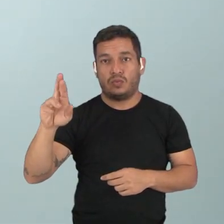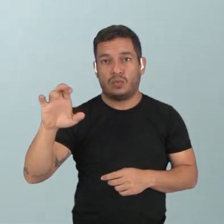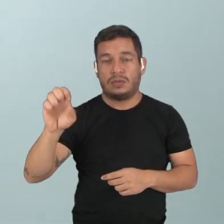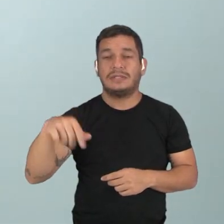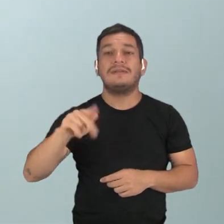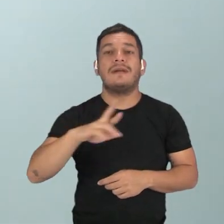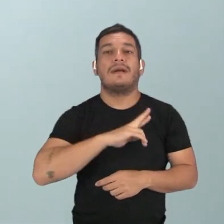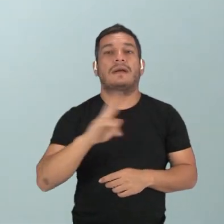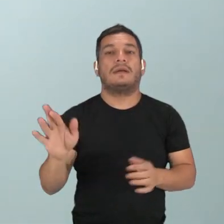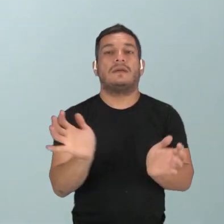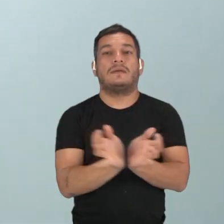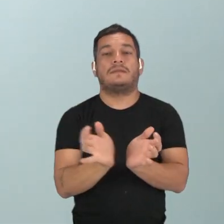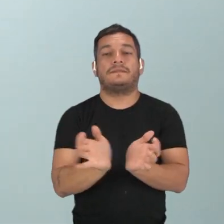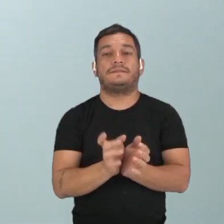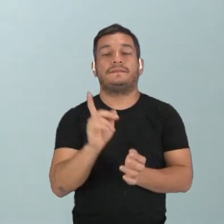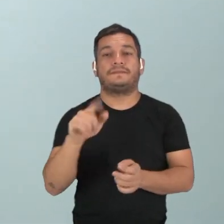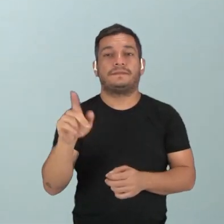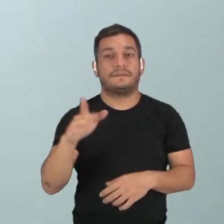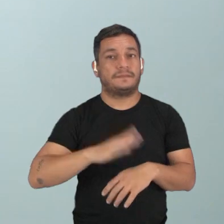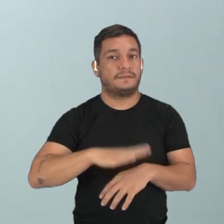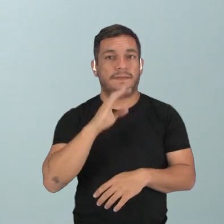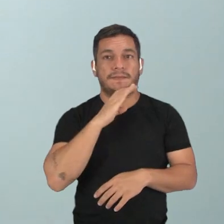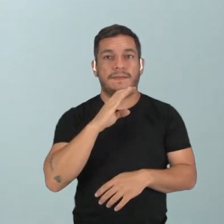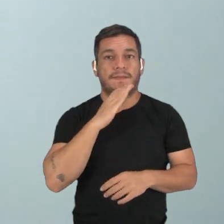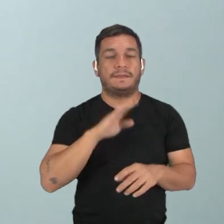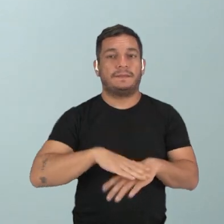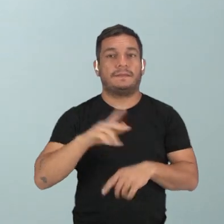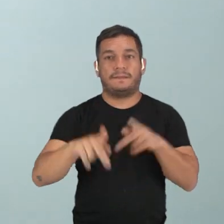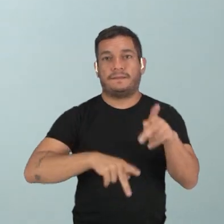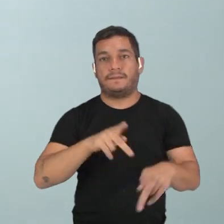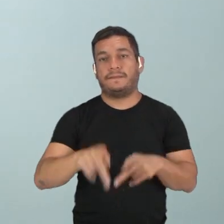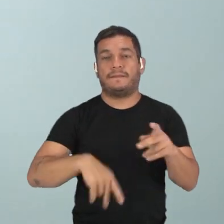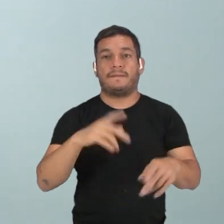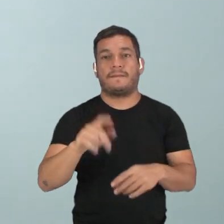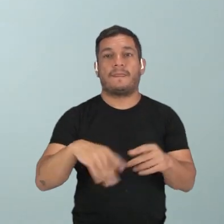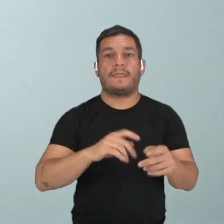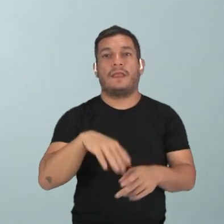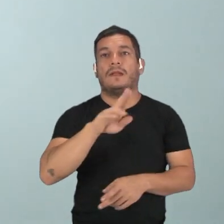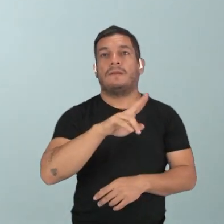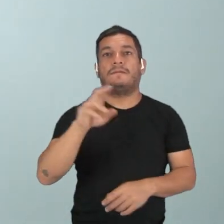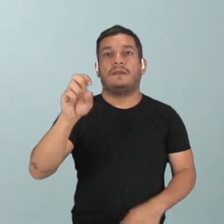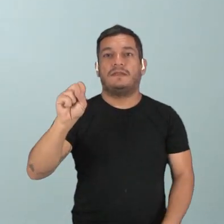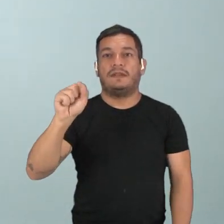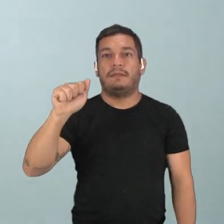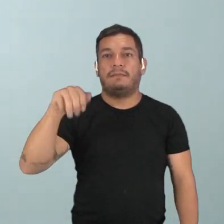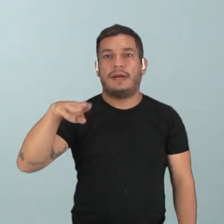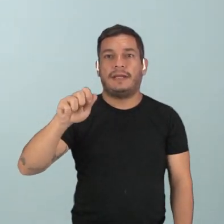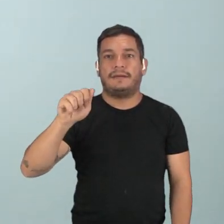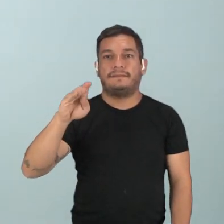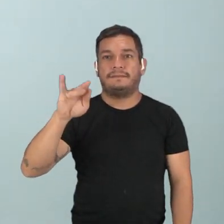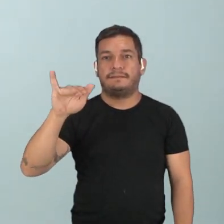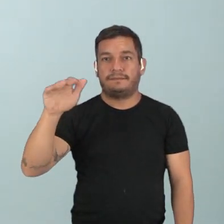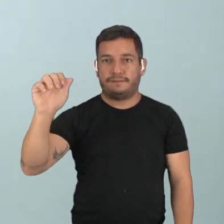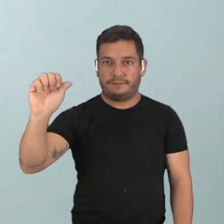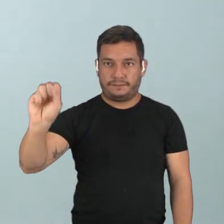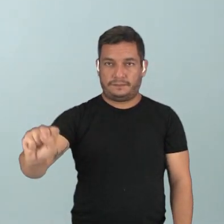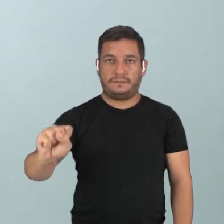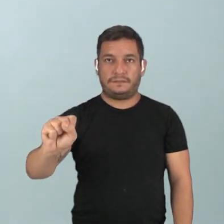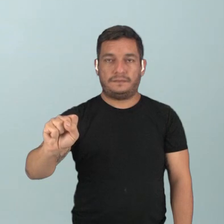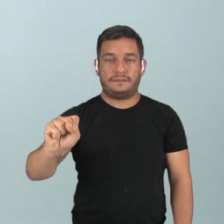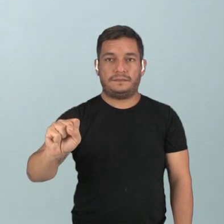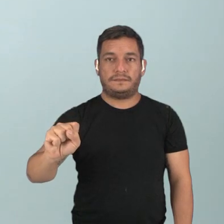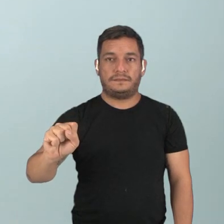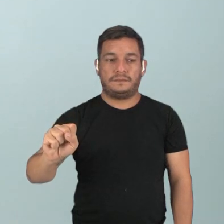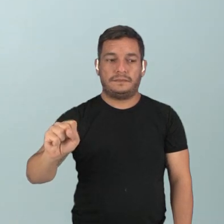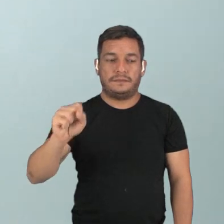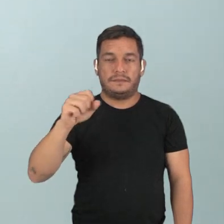desse grupo? Como representante desse grupo, mais conhecido e mais popular vão ser as samambaias. E por conta disso, se a gente for